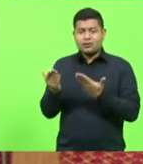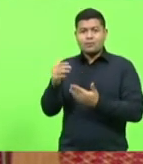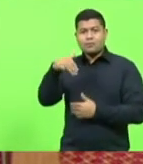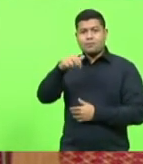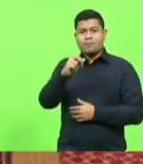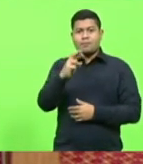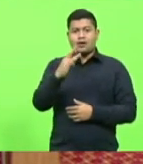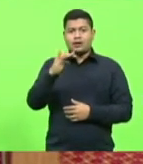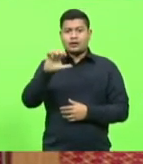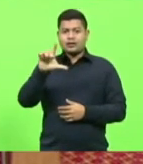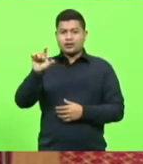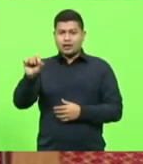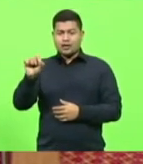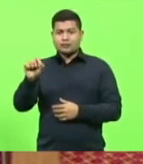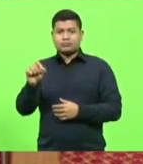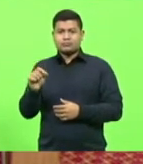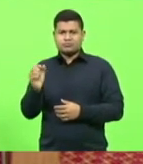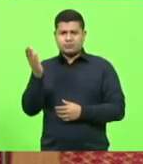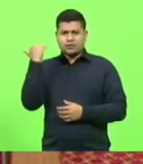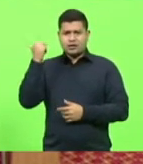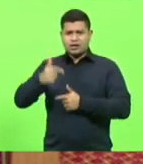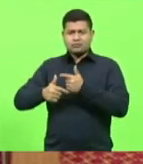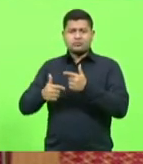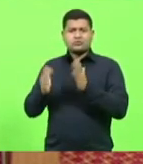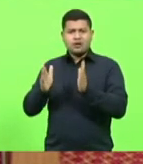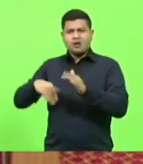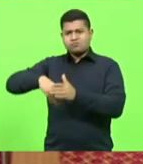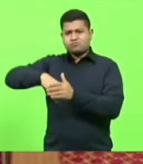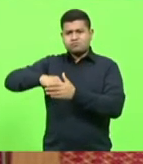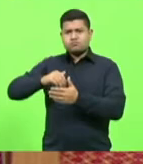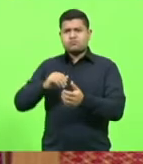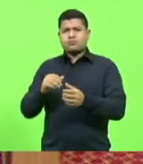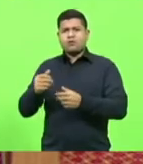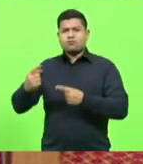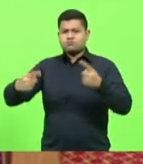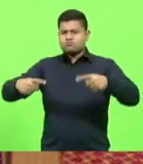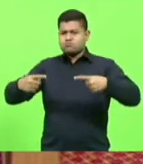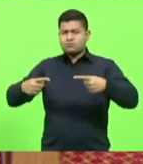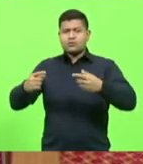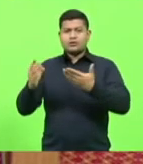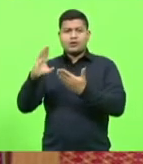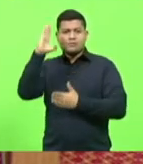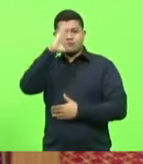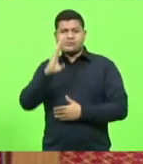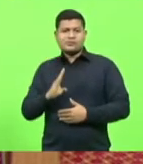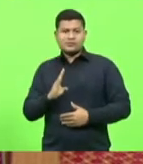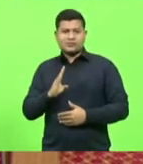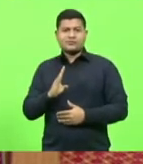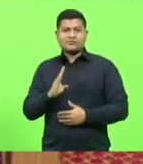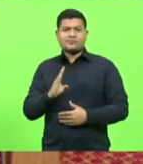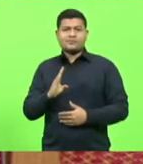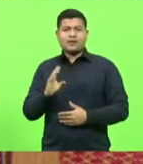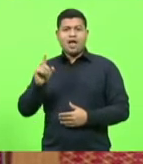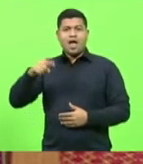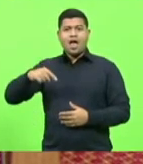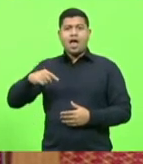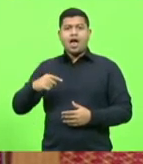da seleção brasileira, é um dos investidores ali,